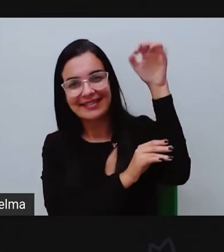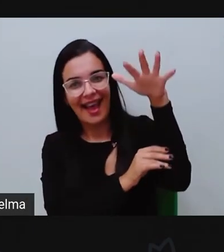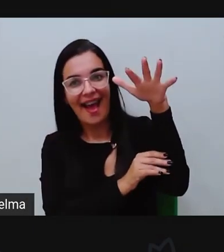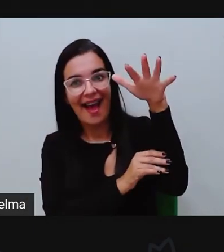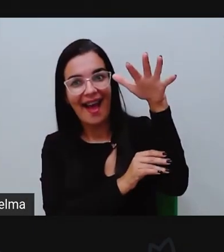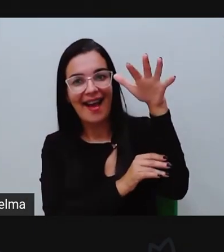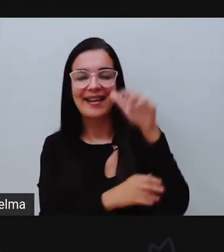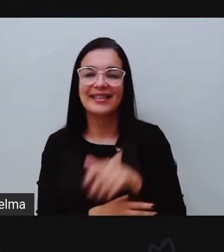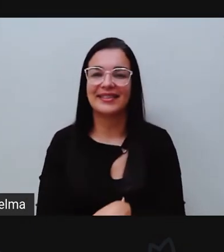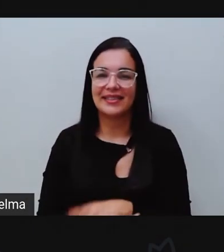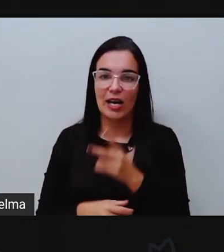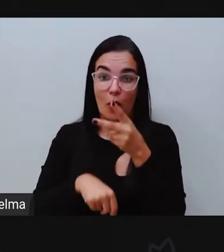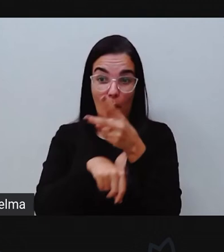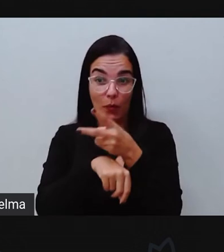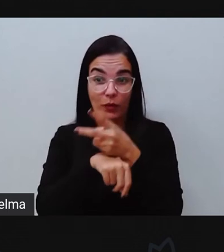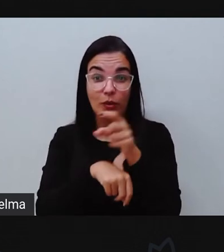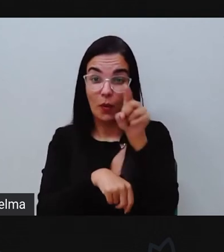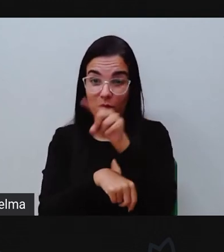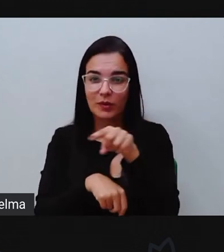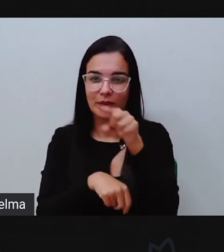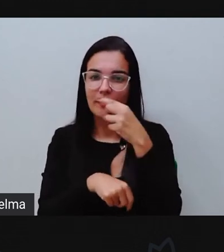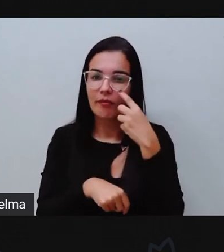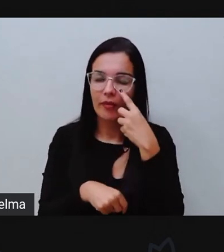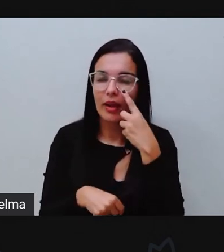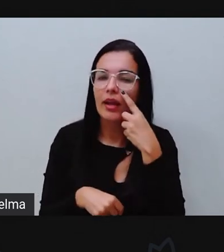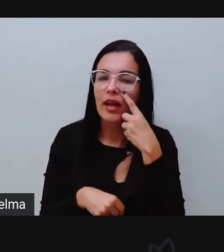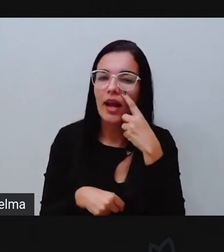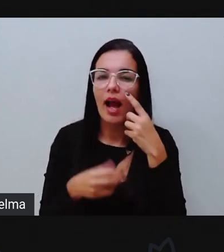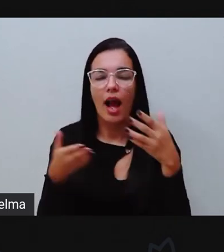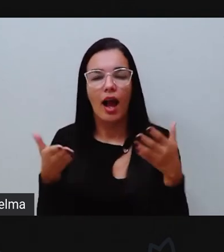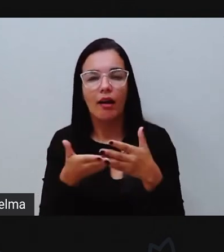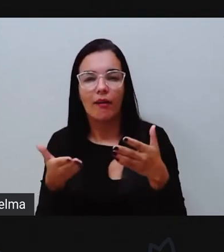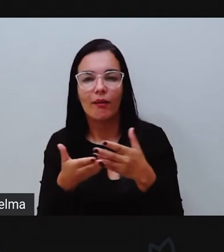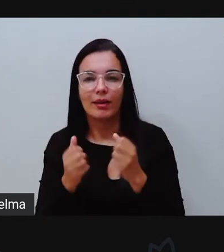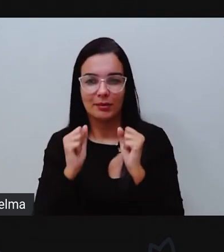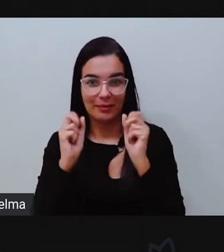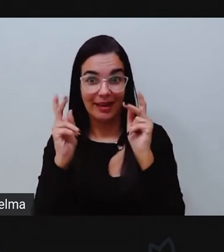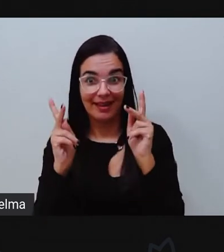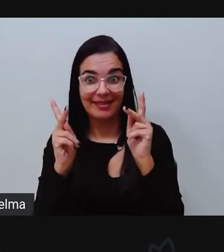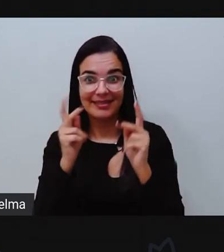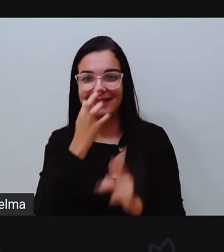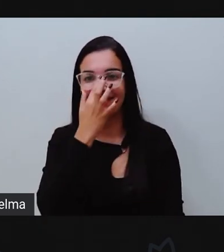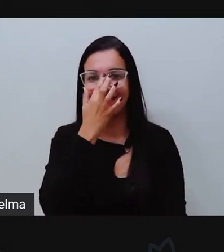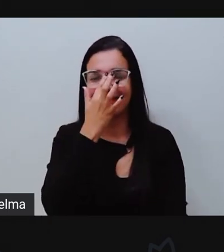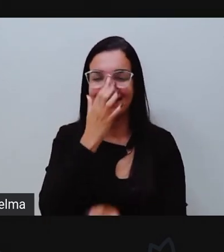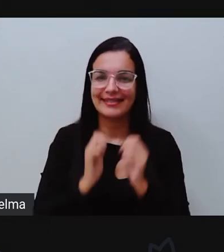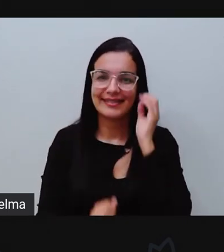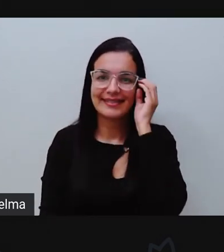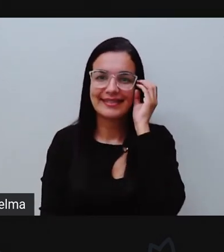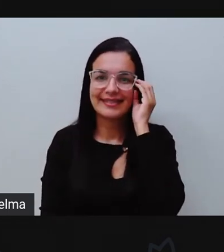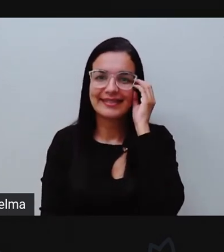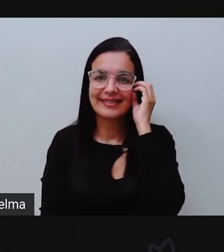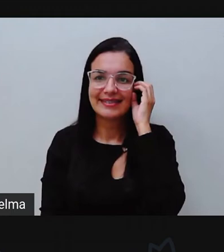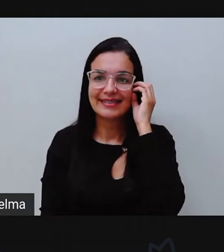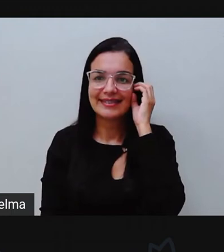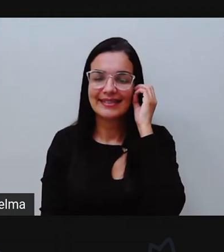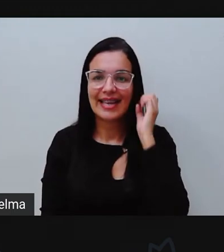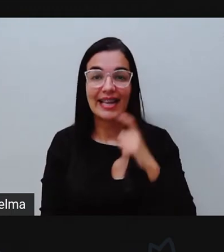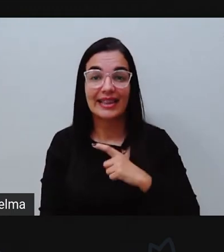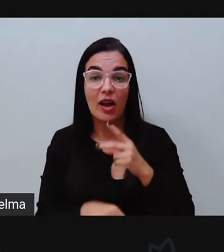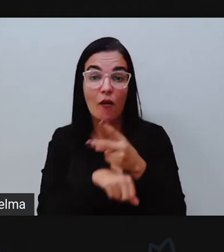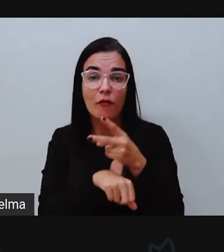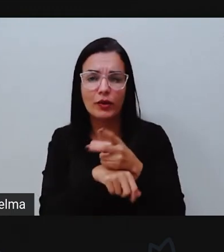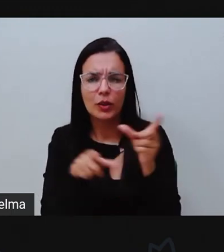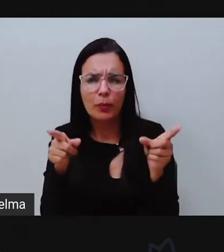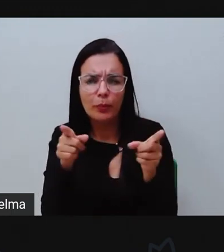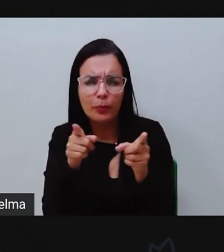rapidinho para vocês, esse vídeo. Que é um vídeo bem curtinho,